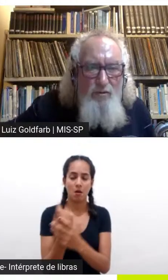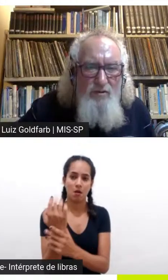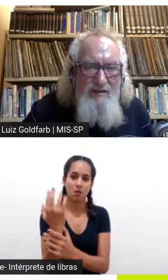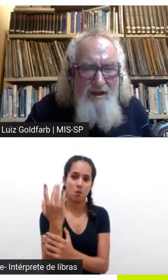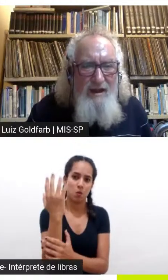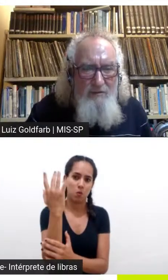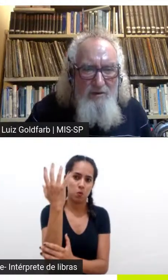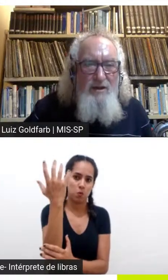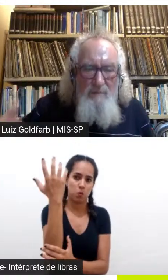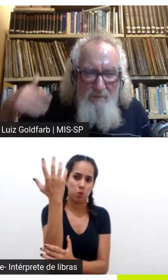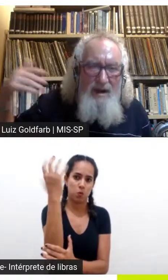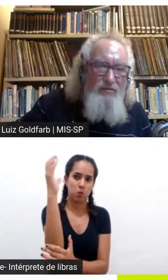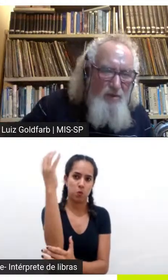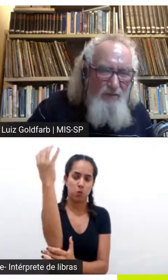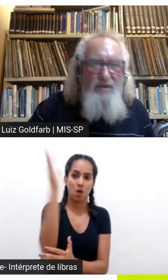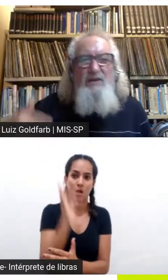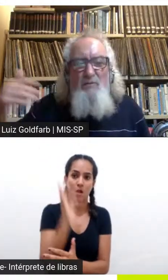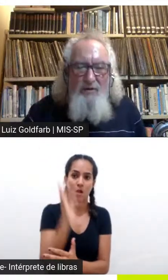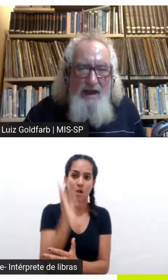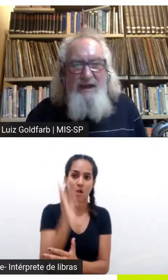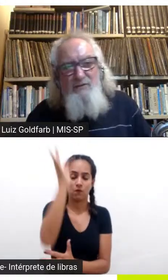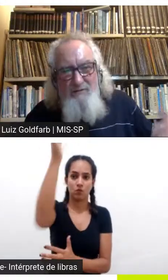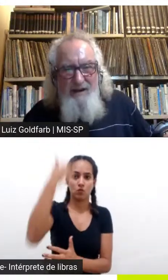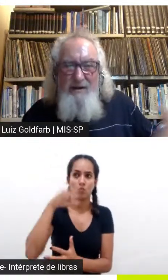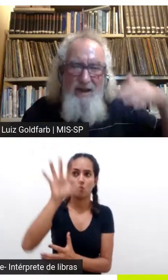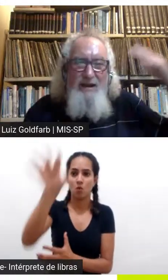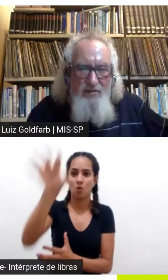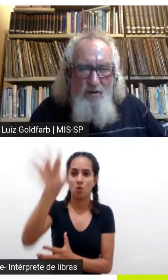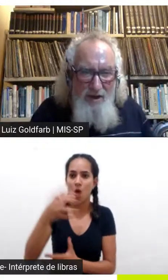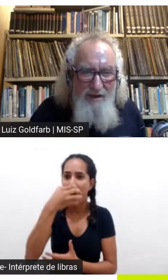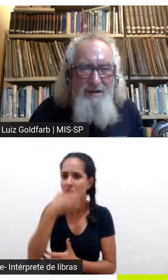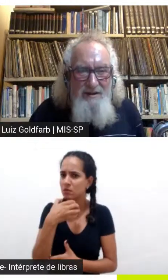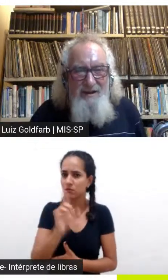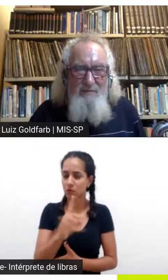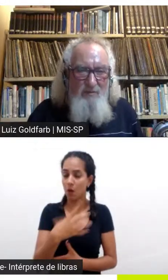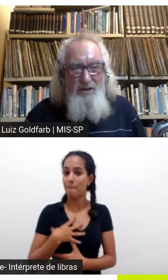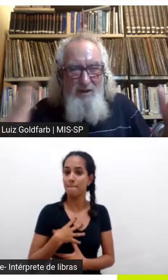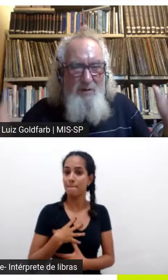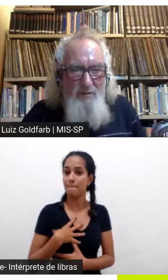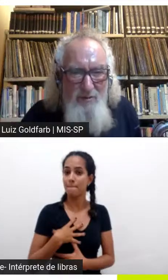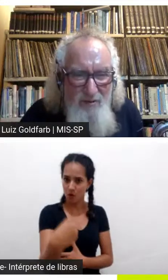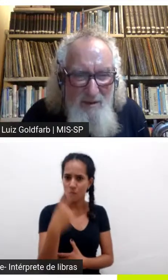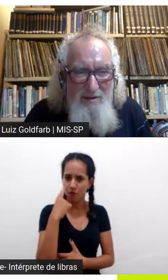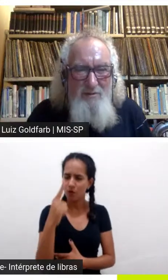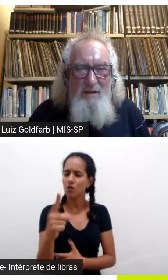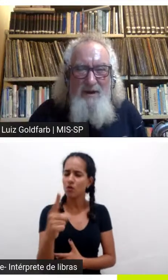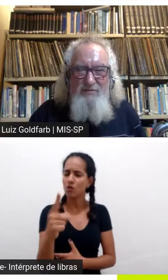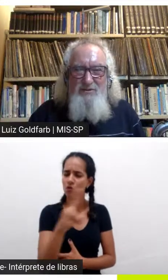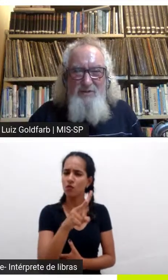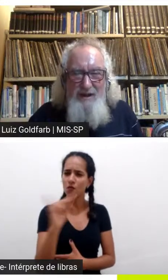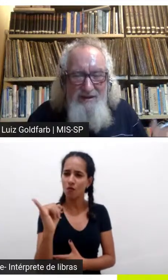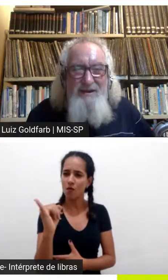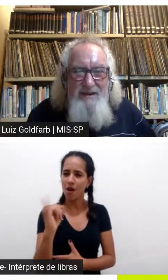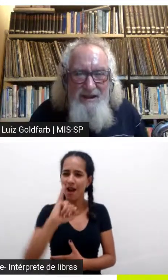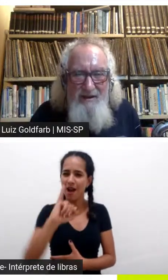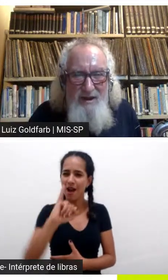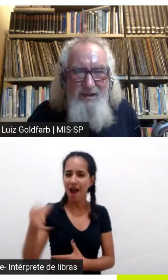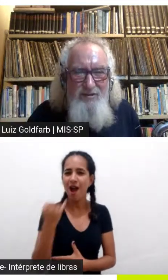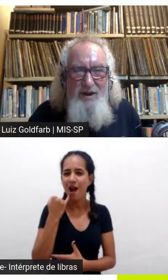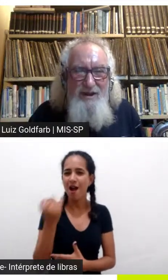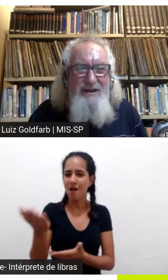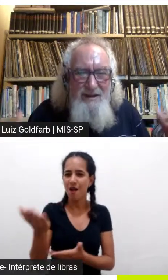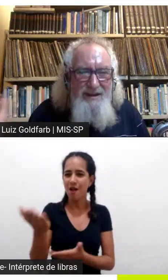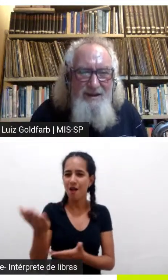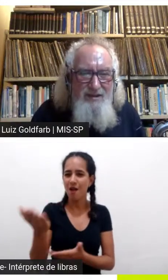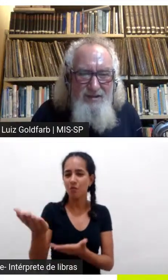eu nem veja o fruto dessa árvore mas o meu filho o meu neto vai aquela velha história né aproveitando aí o espírito da Páscoa judaica aquela